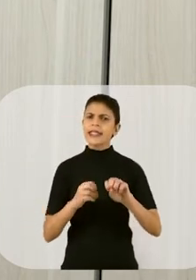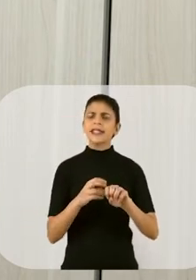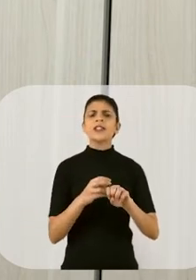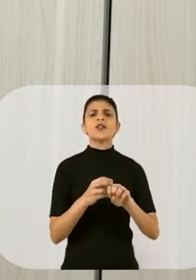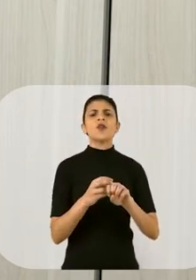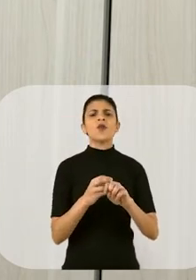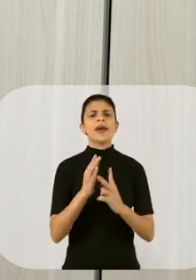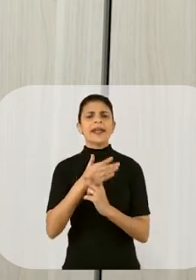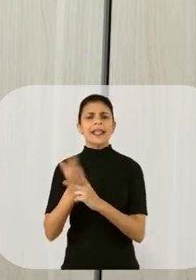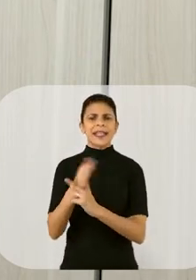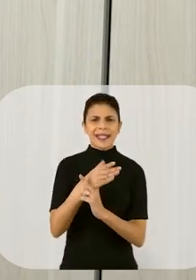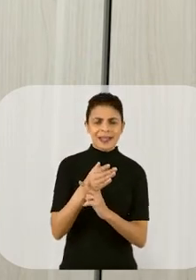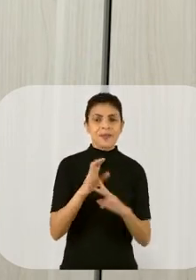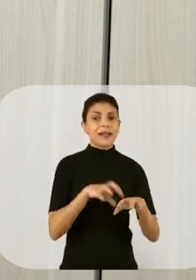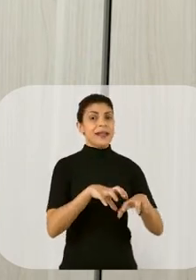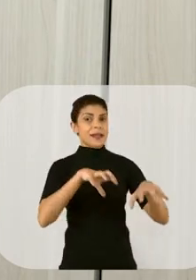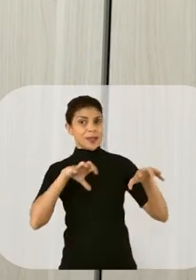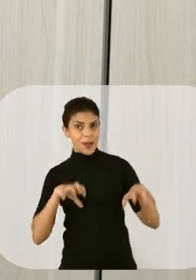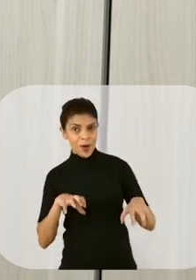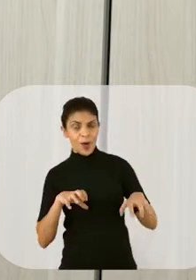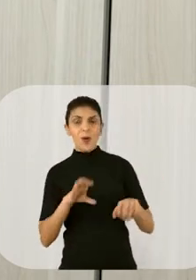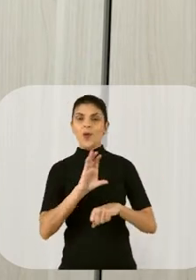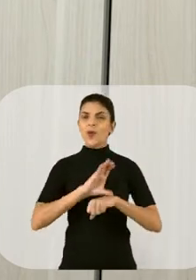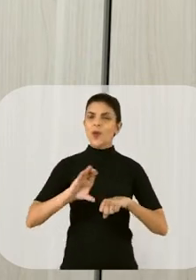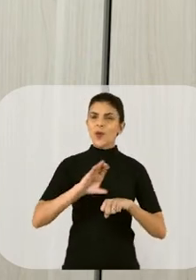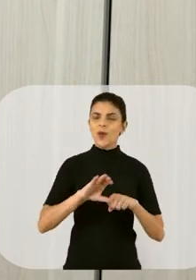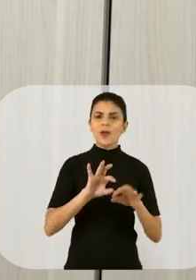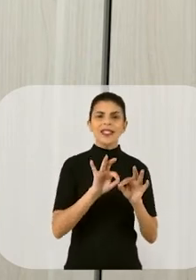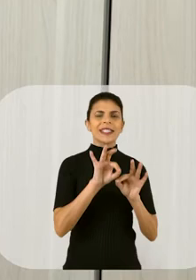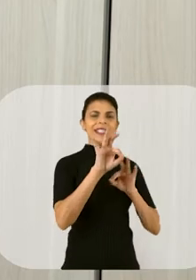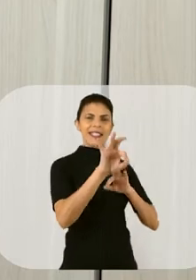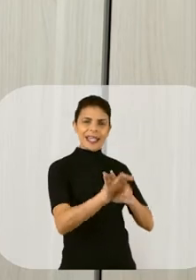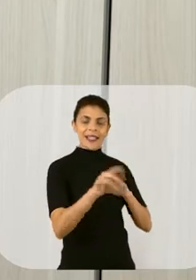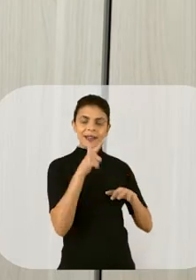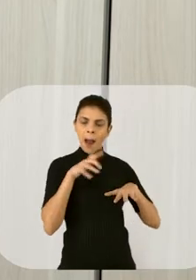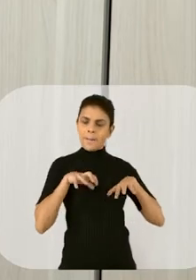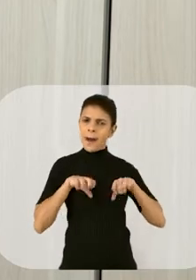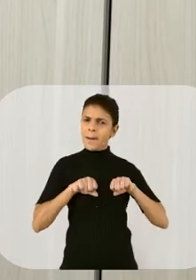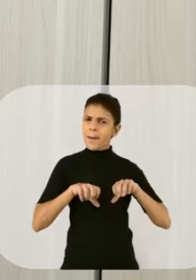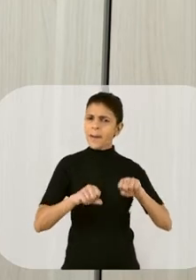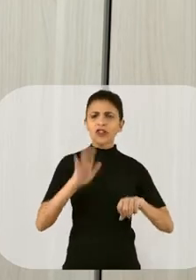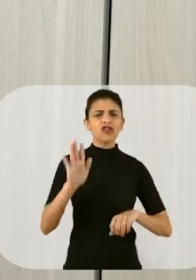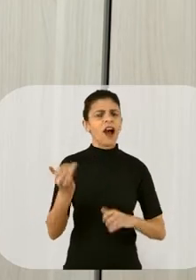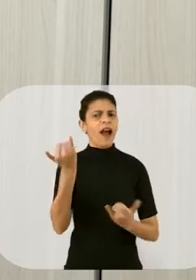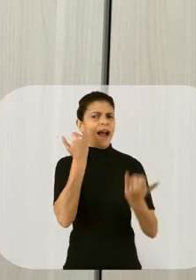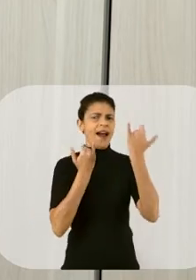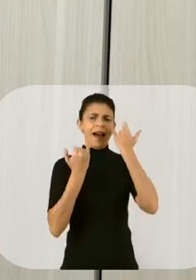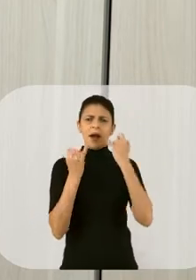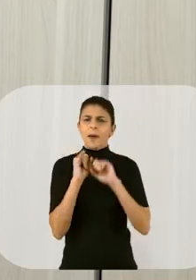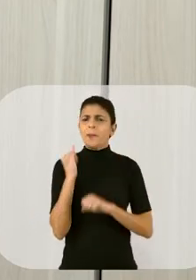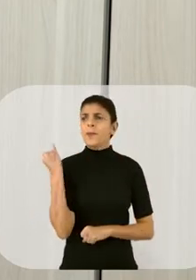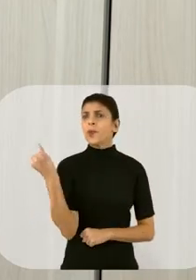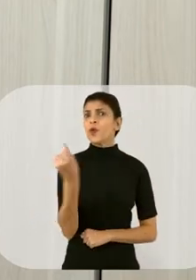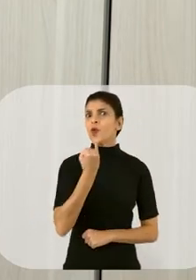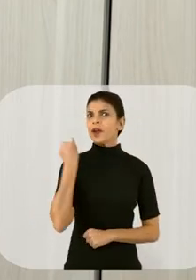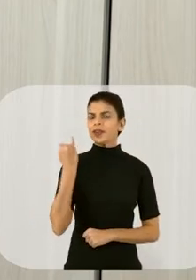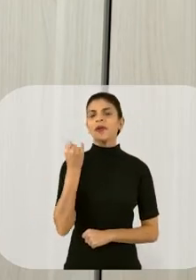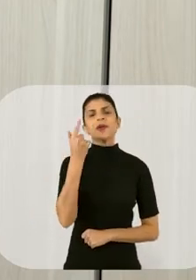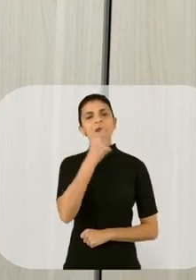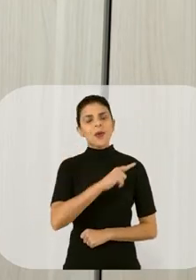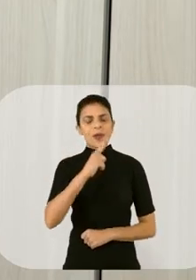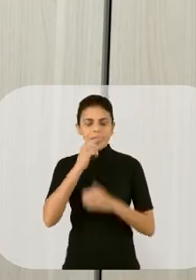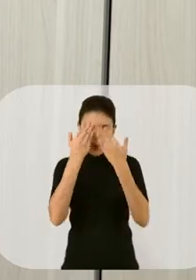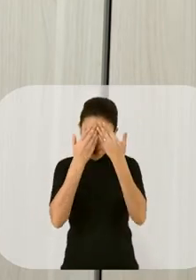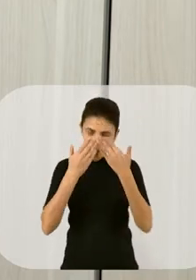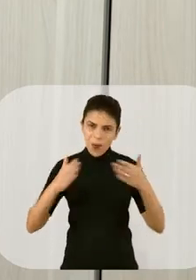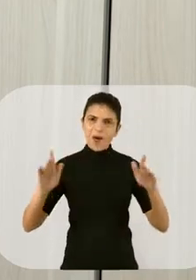ensino híbrido, desse ensino remoto, dos cursos à distância ocuparem um espaço que, já era importante na instituição, ele